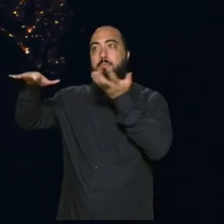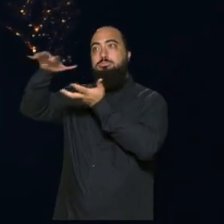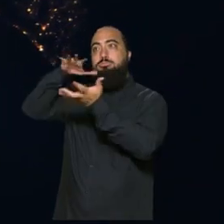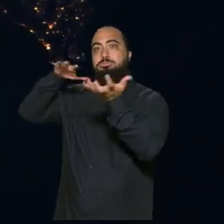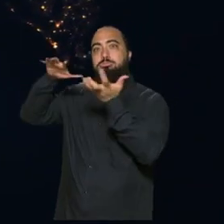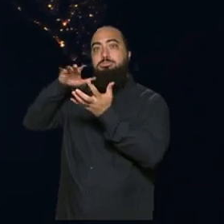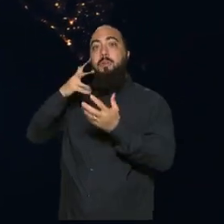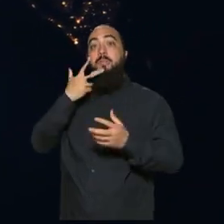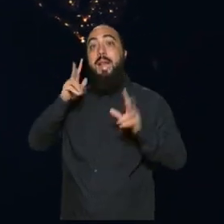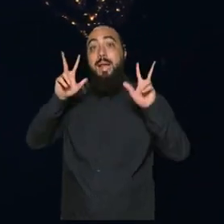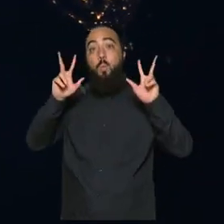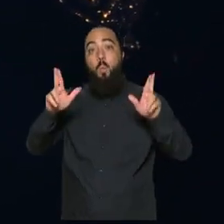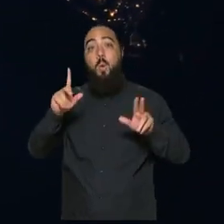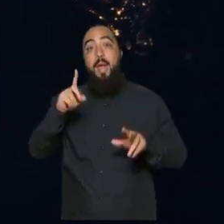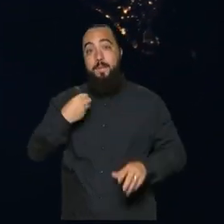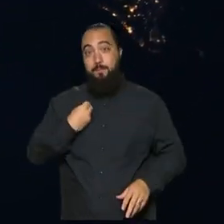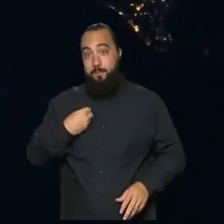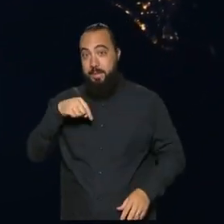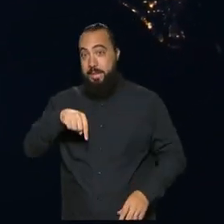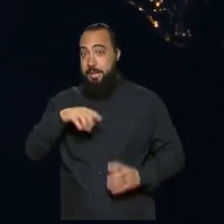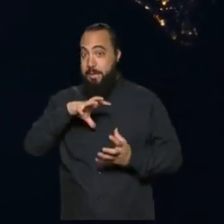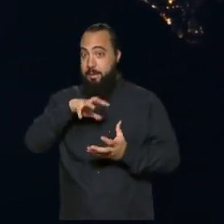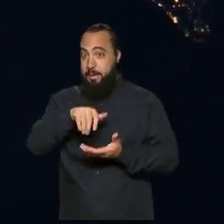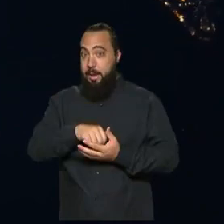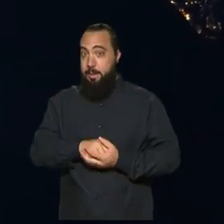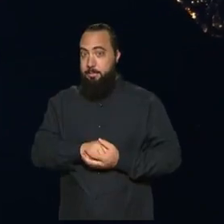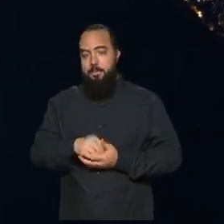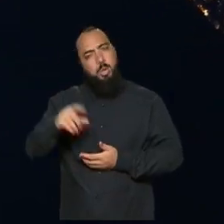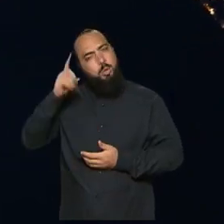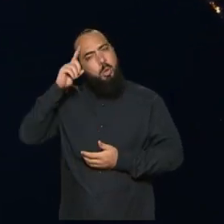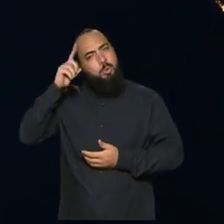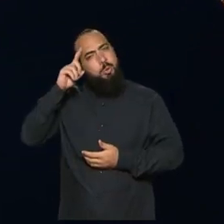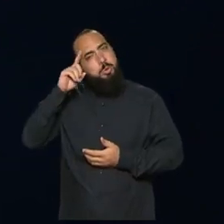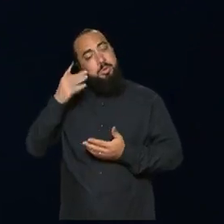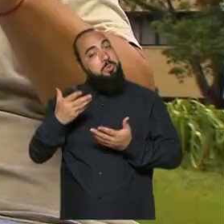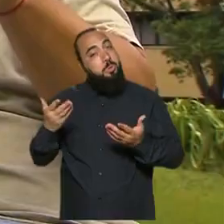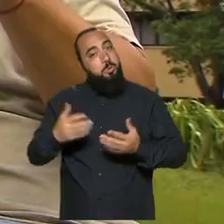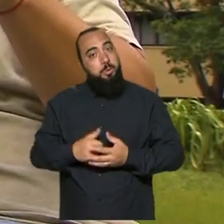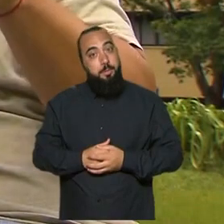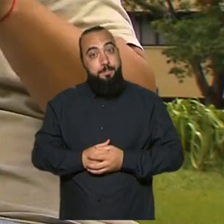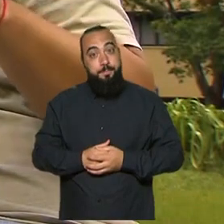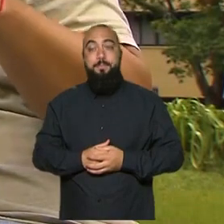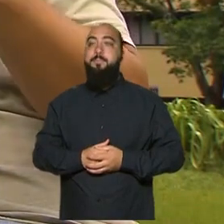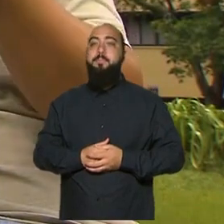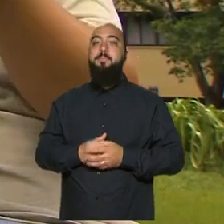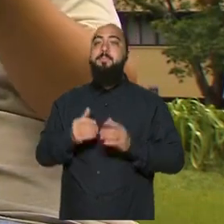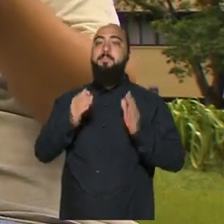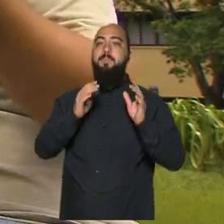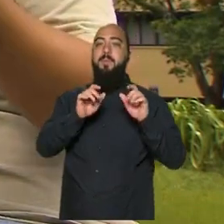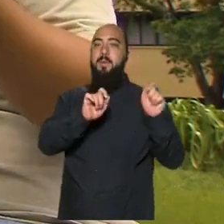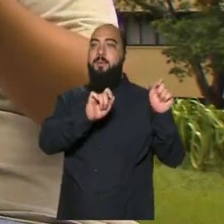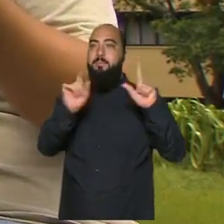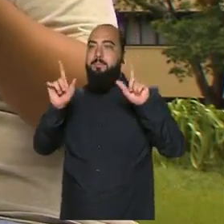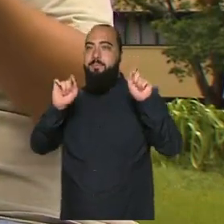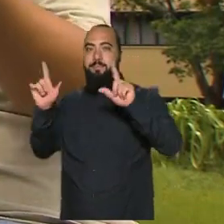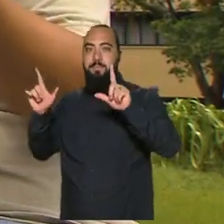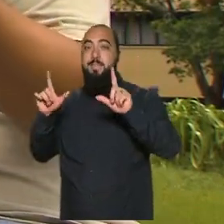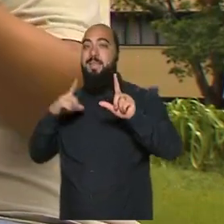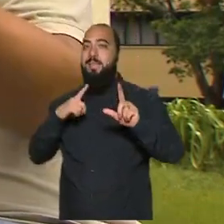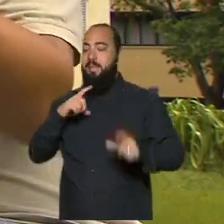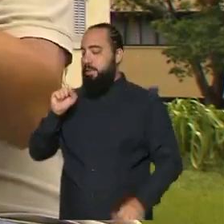também falar sobre a vida na Terra, sobre o nosso dia a dia. Nesses primeiros episódios, a gente tem a Sofia,